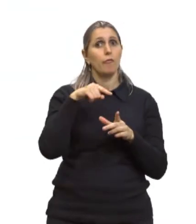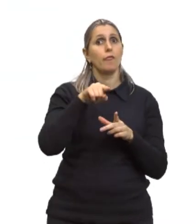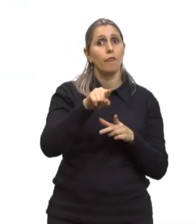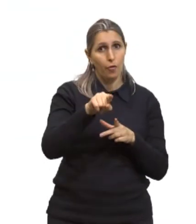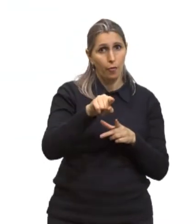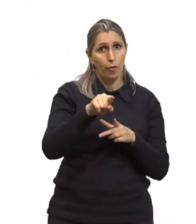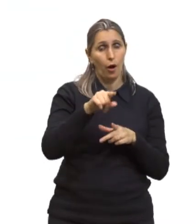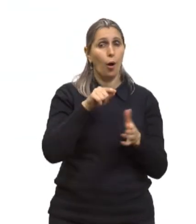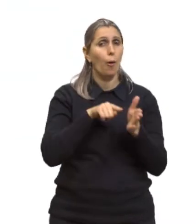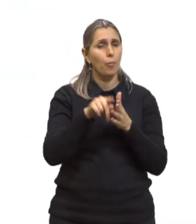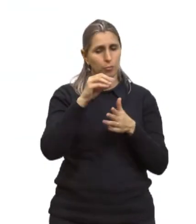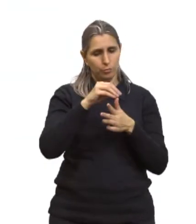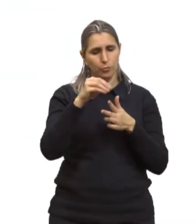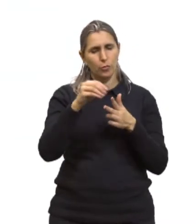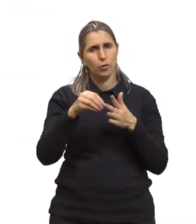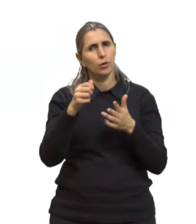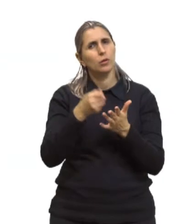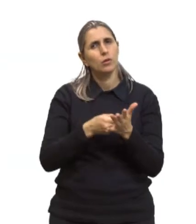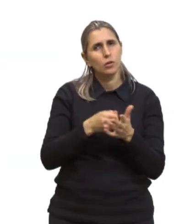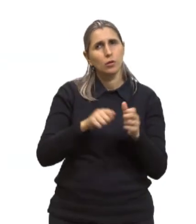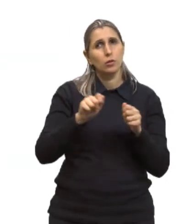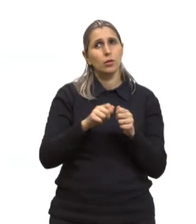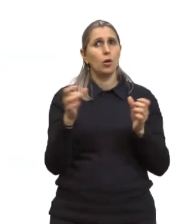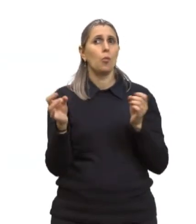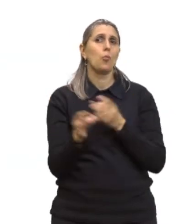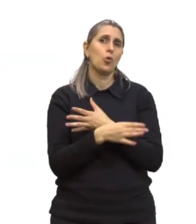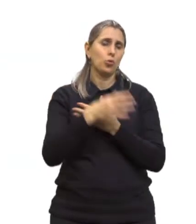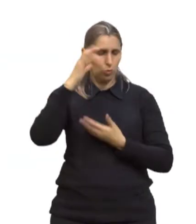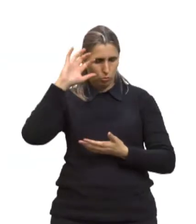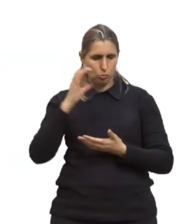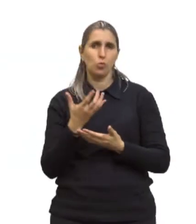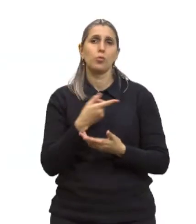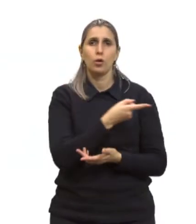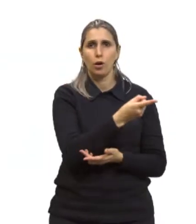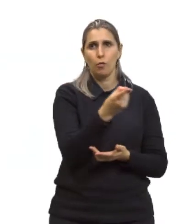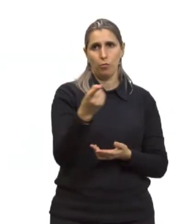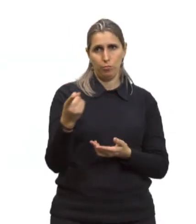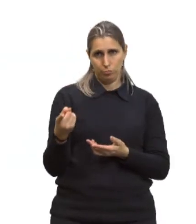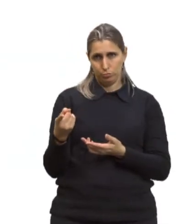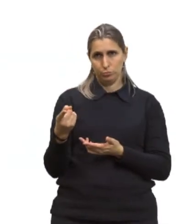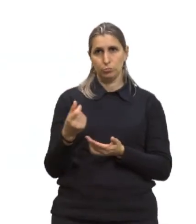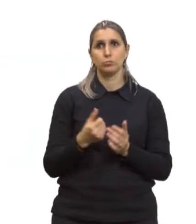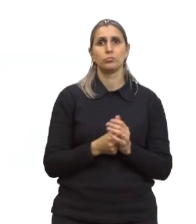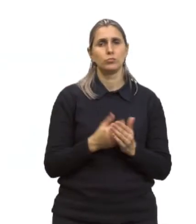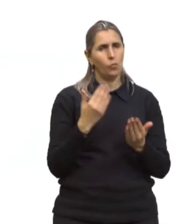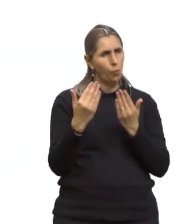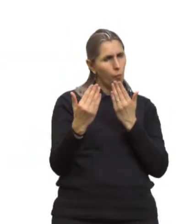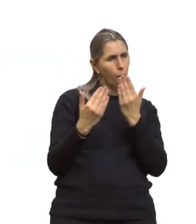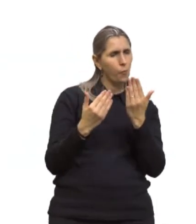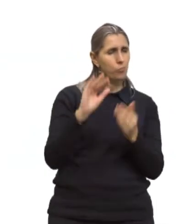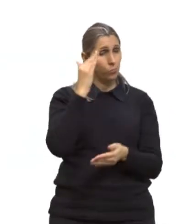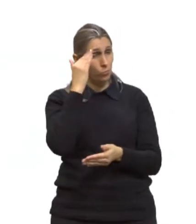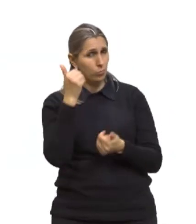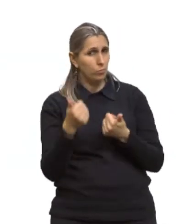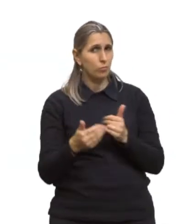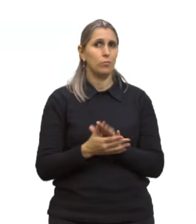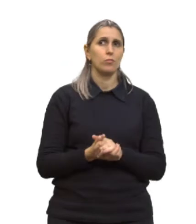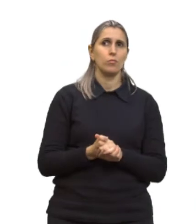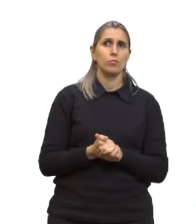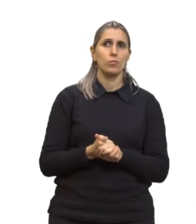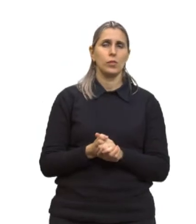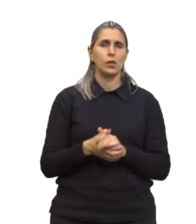exercício que você vai tentar fazer, mas ele já está resolvidinho ali para você comparar, ver se você entendeu mesmo. Ali entram